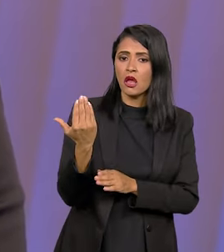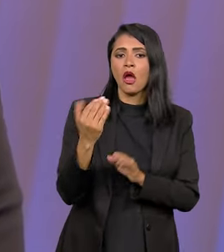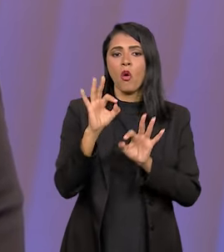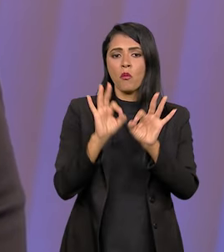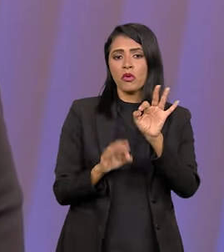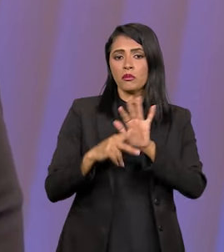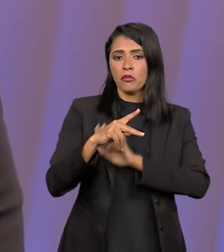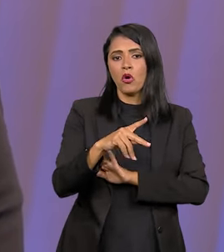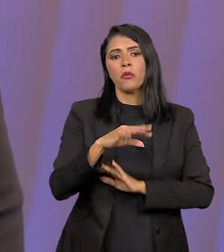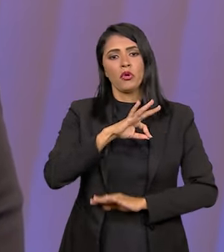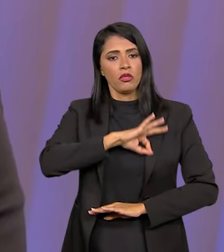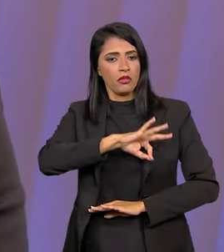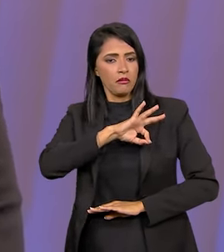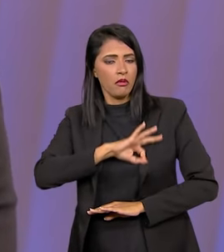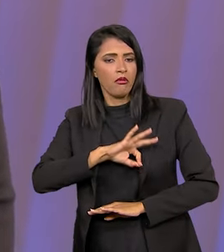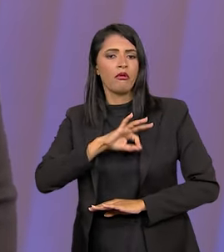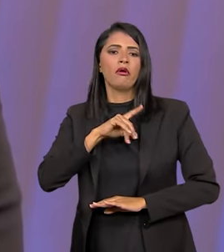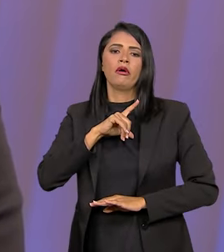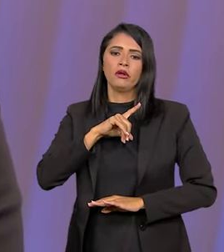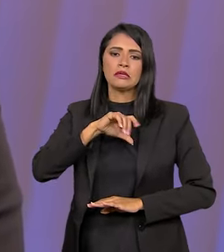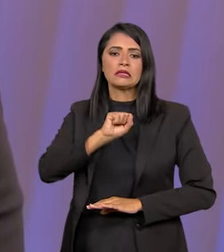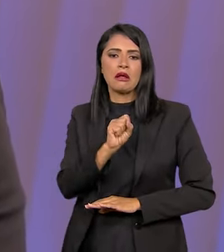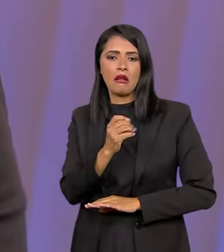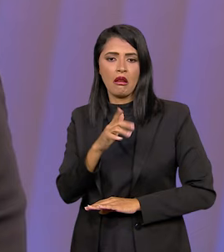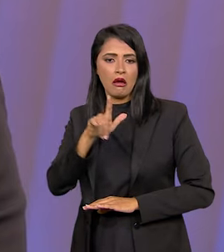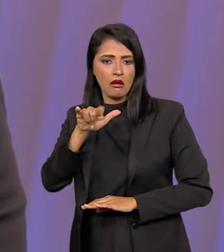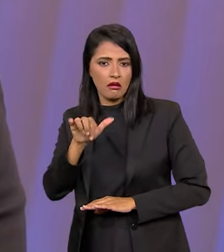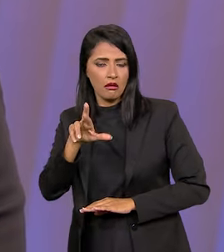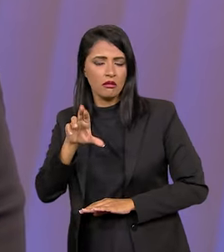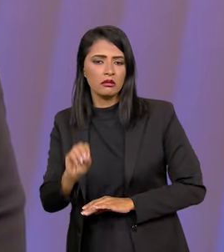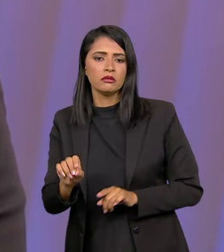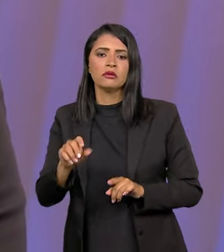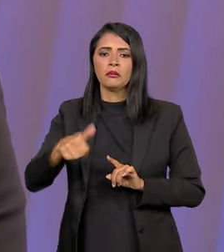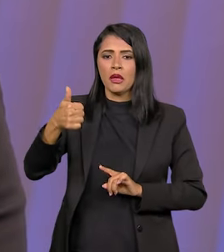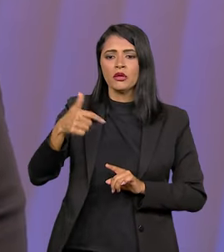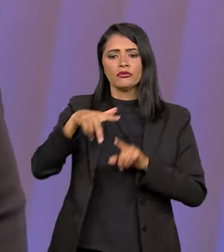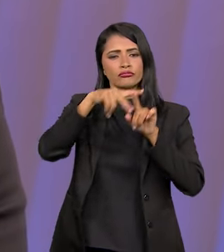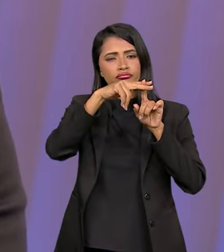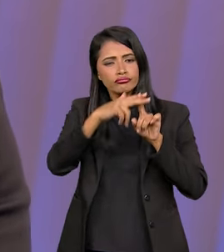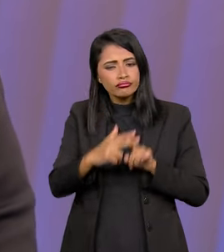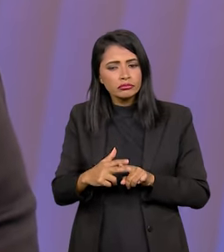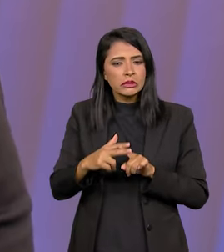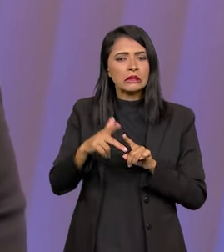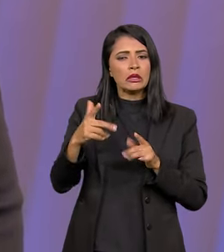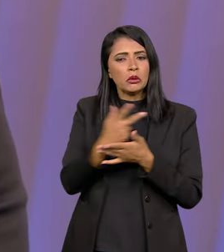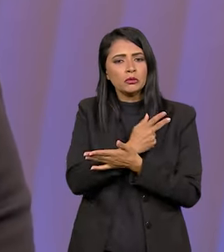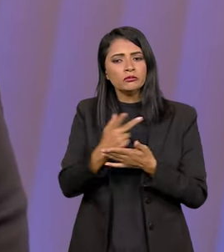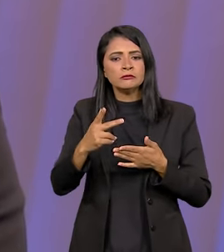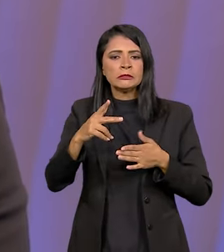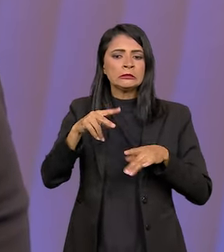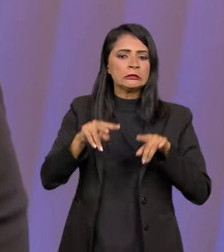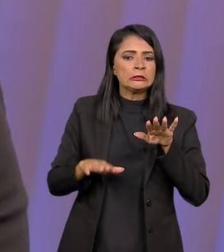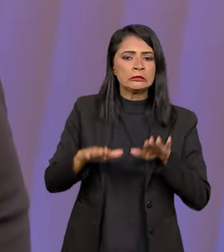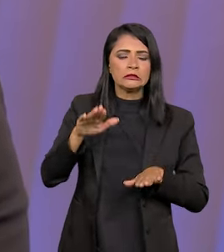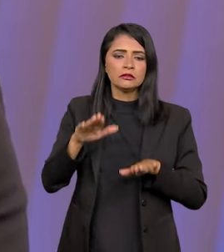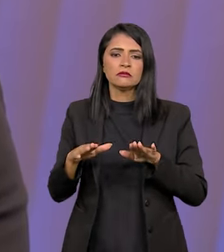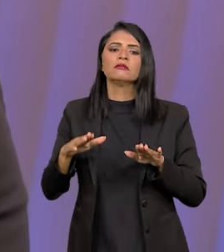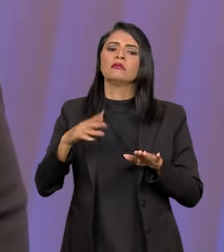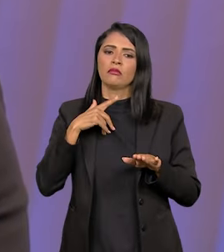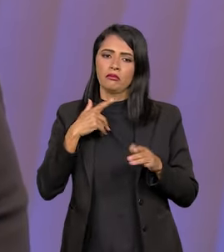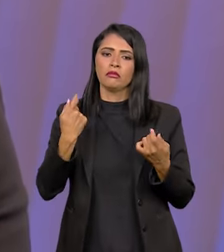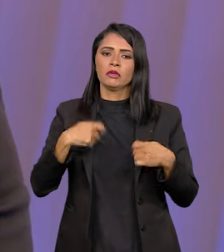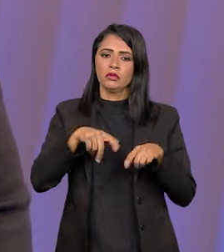novo plano de cargos e salários aqui, de remuneração. É importante para a gente corrigir algumas distorções